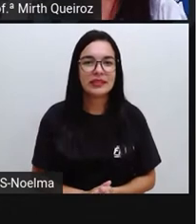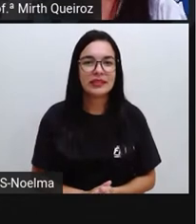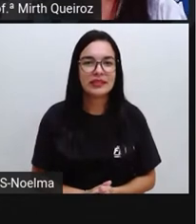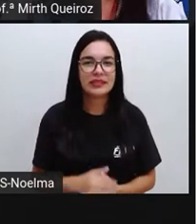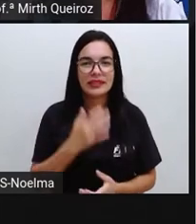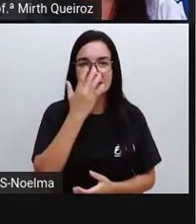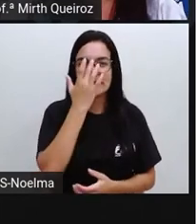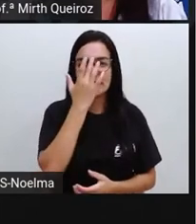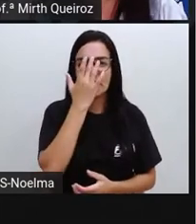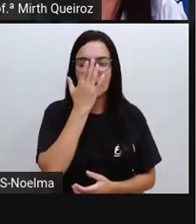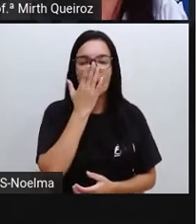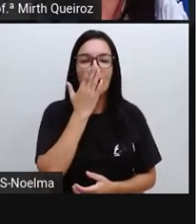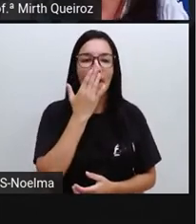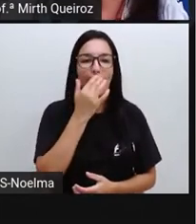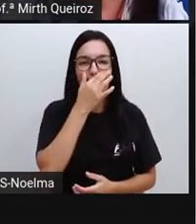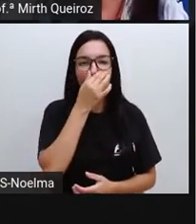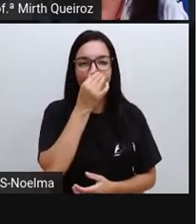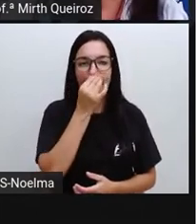Autorretrato, autobiografia.